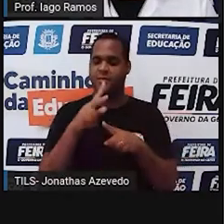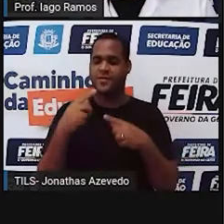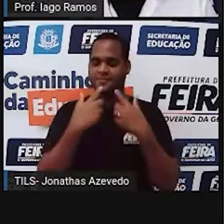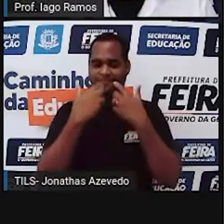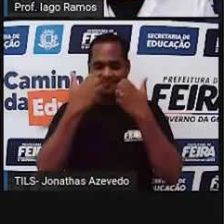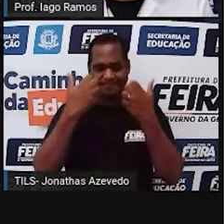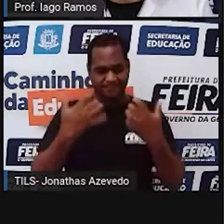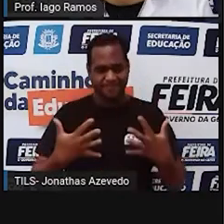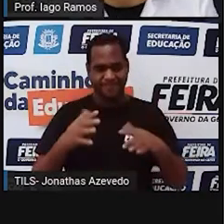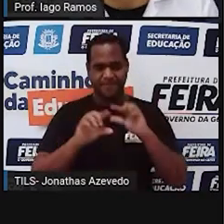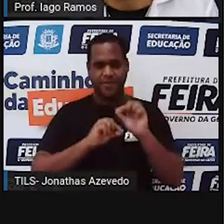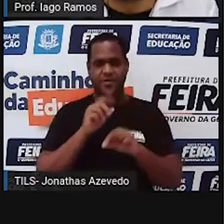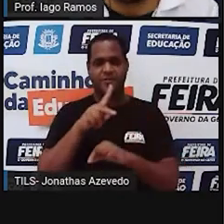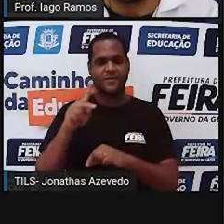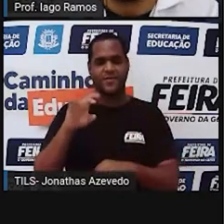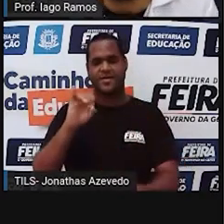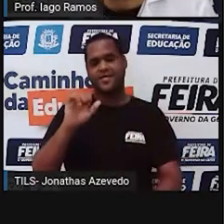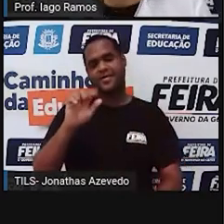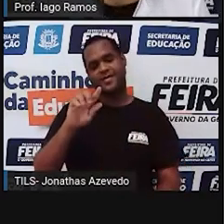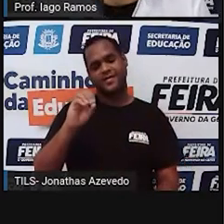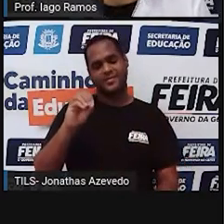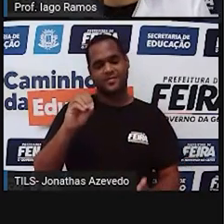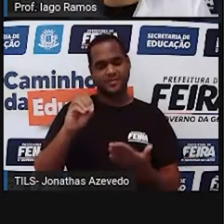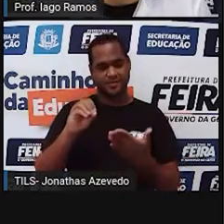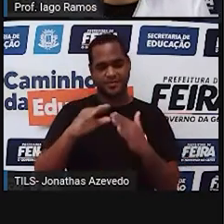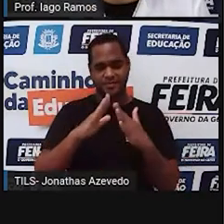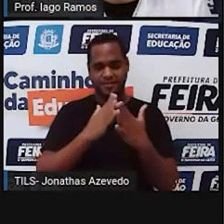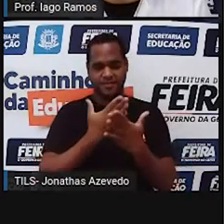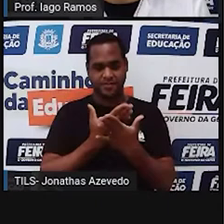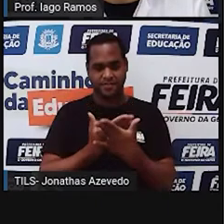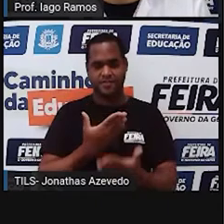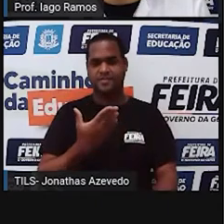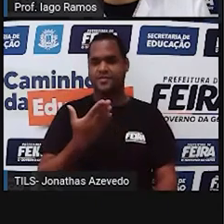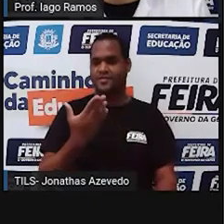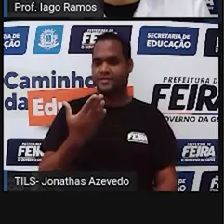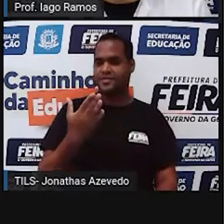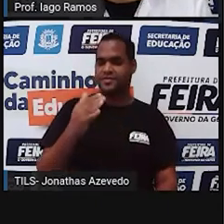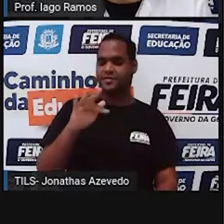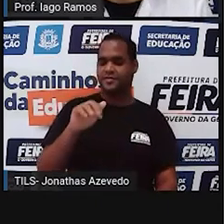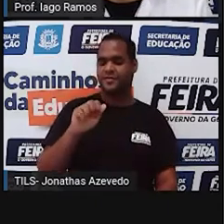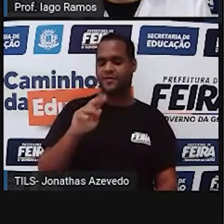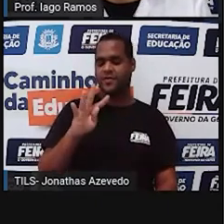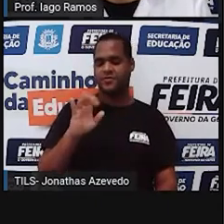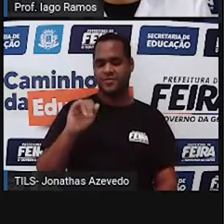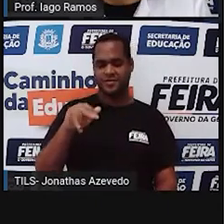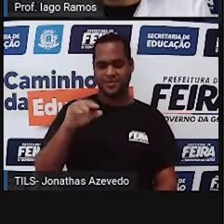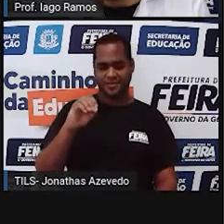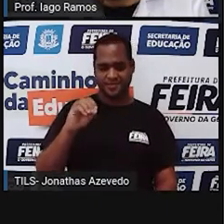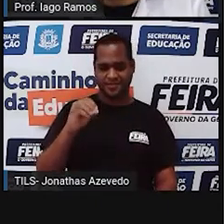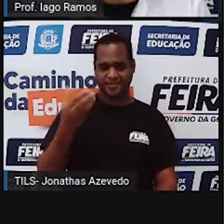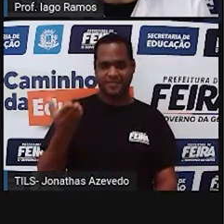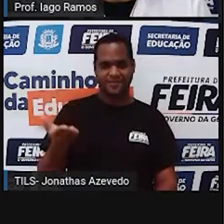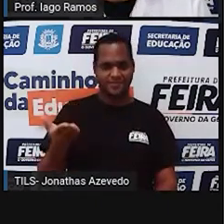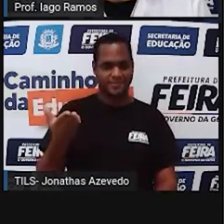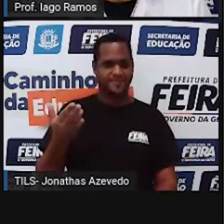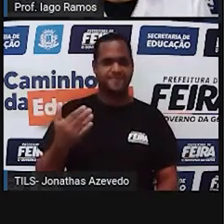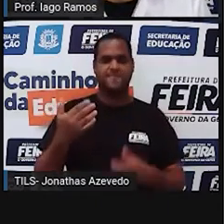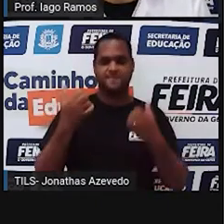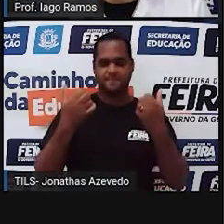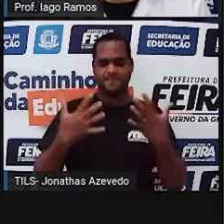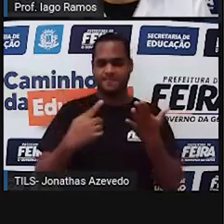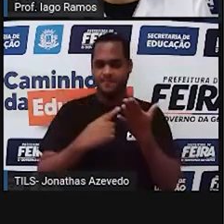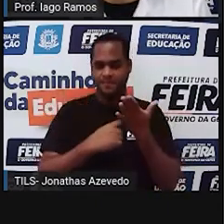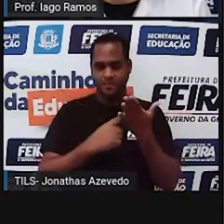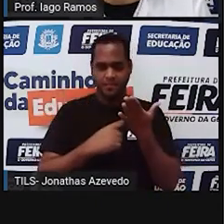fala é o professor Iago Ramos, que vem lá da Escola Municipal Faustino Dias Lima. Bom, eu